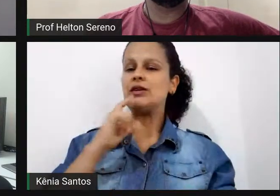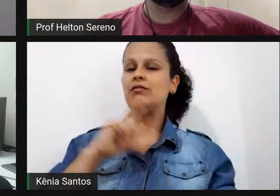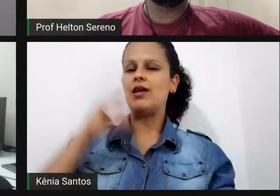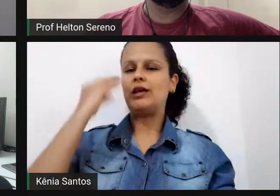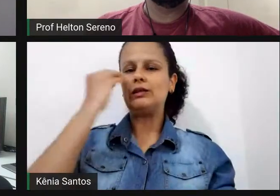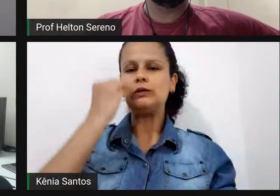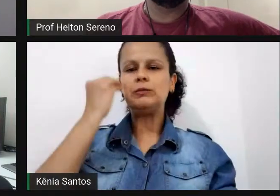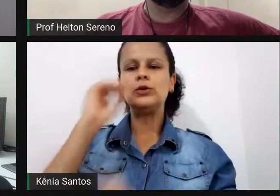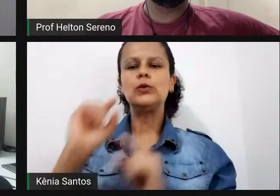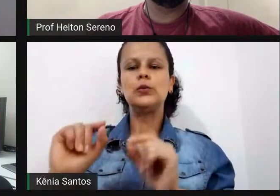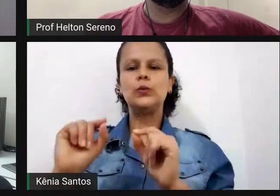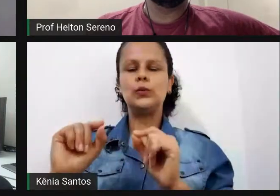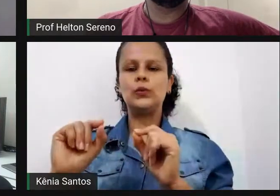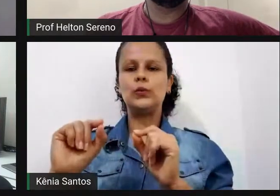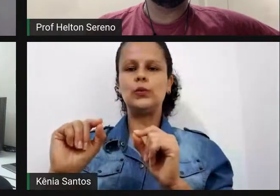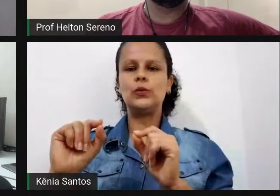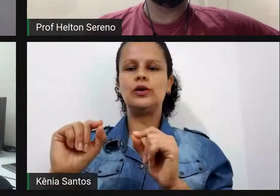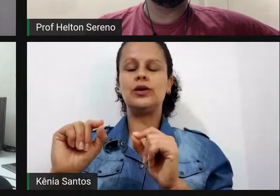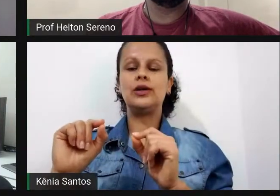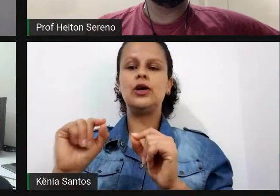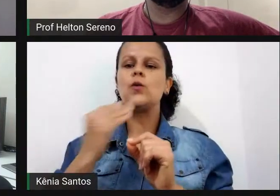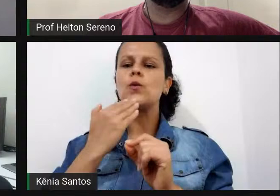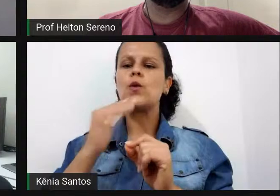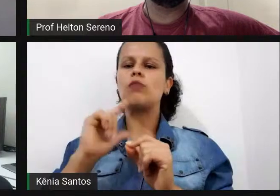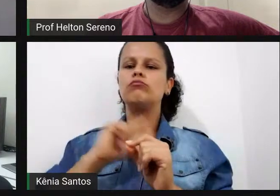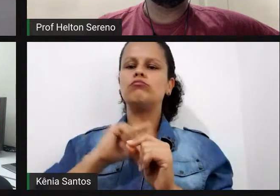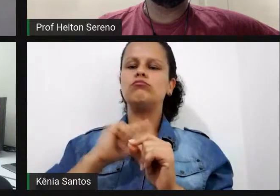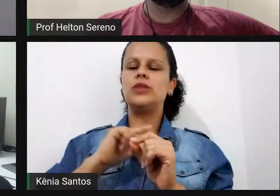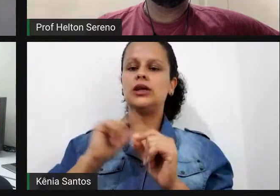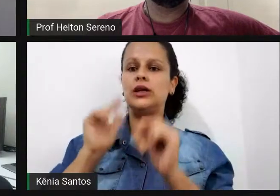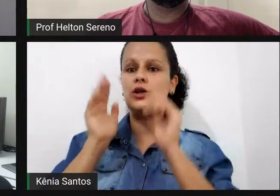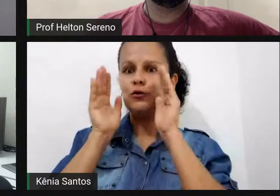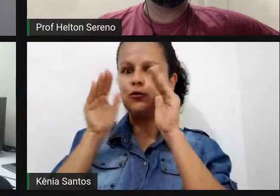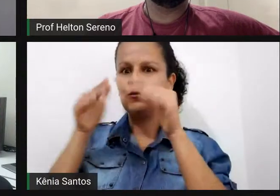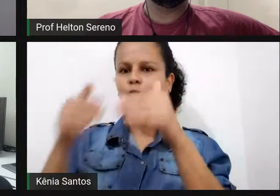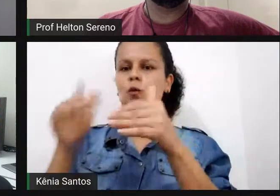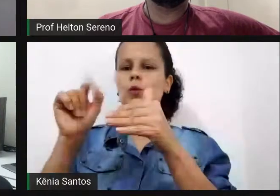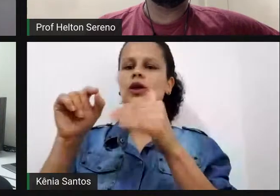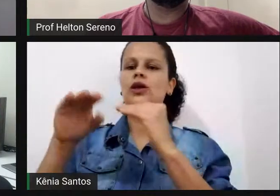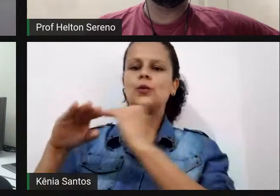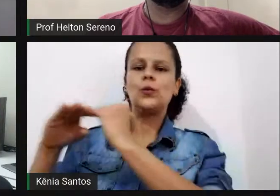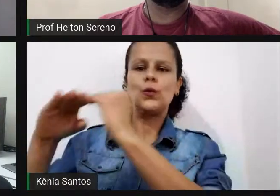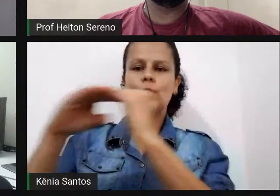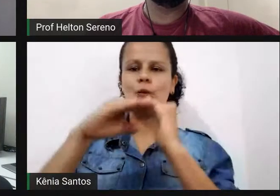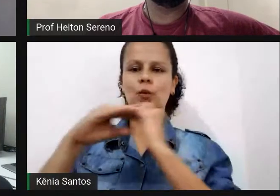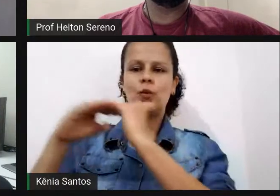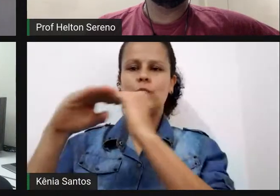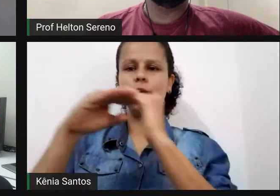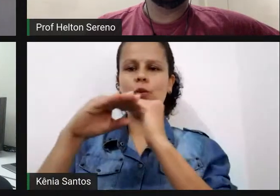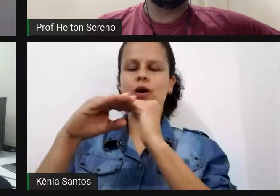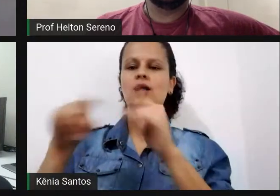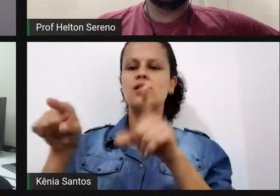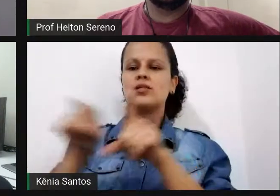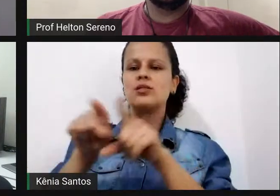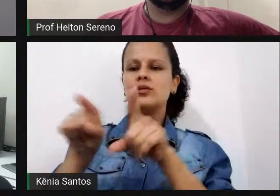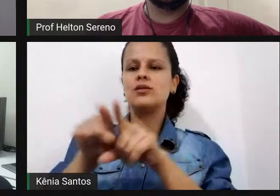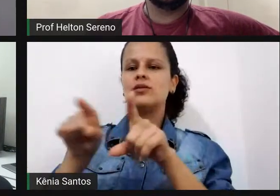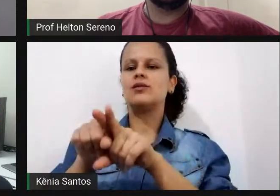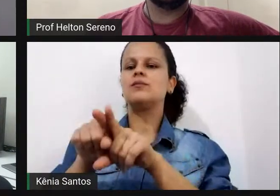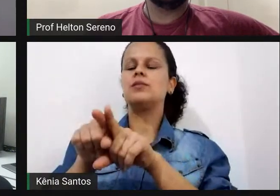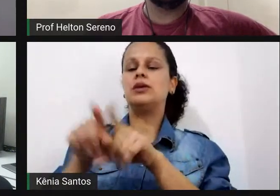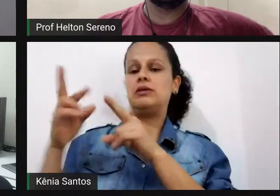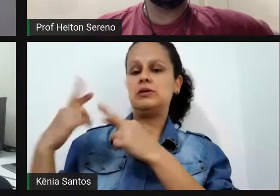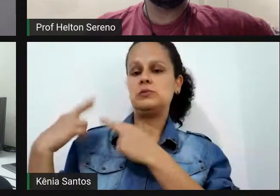um focos, um enfoque consistente sobre equidade e responsabilidade compartilhada